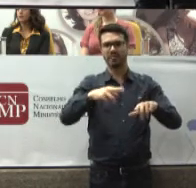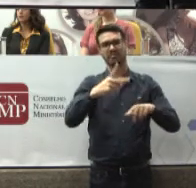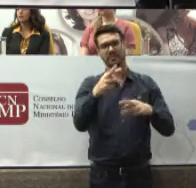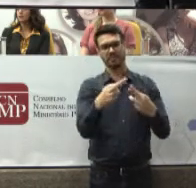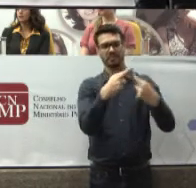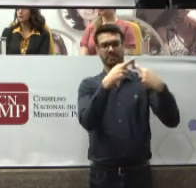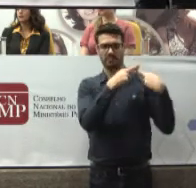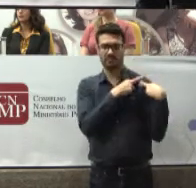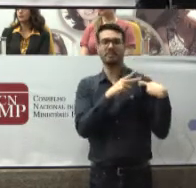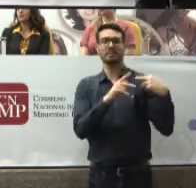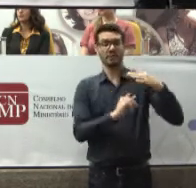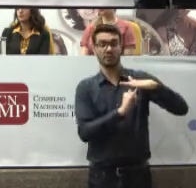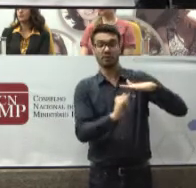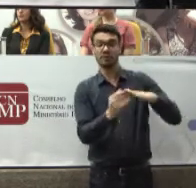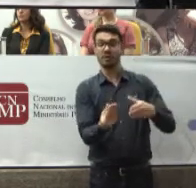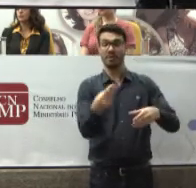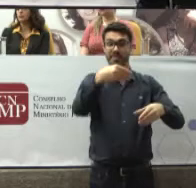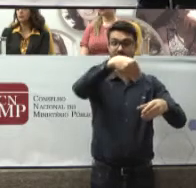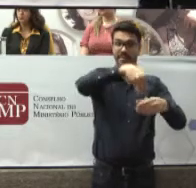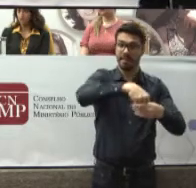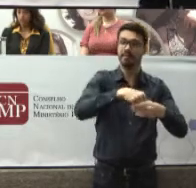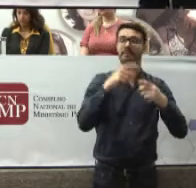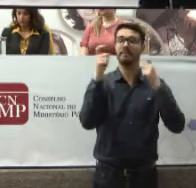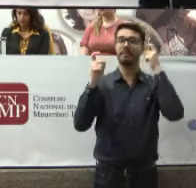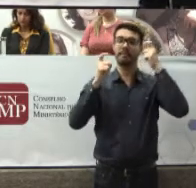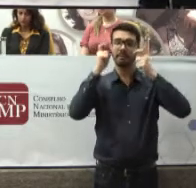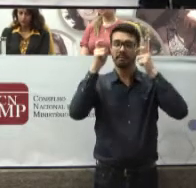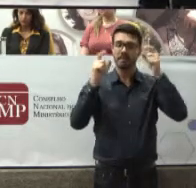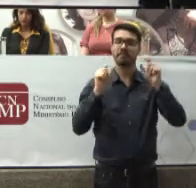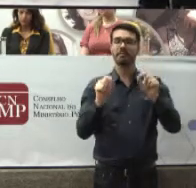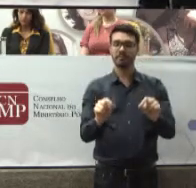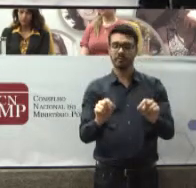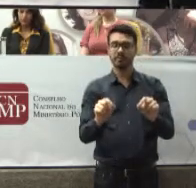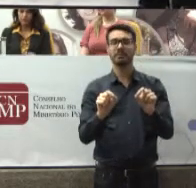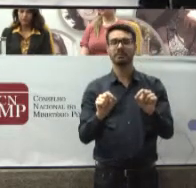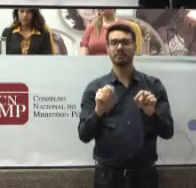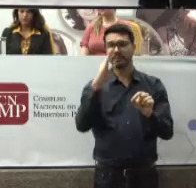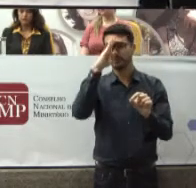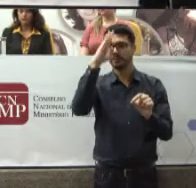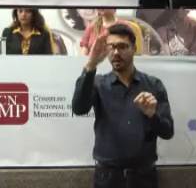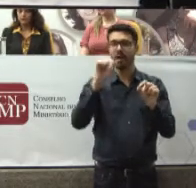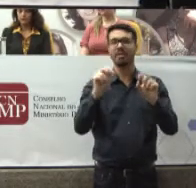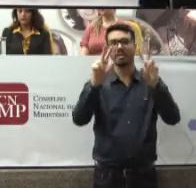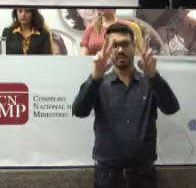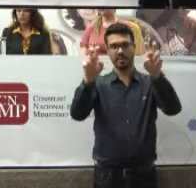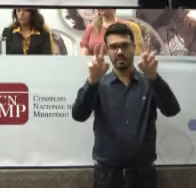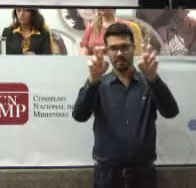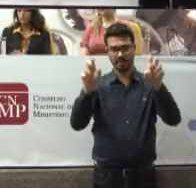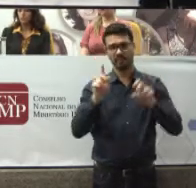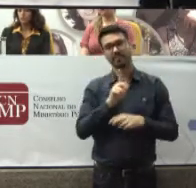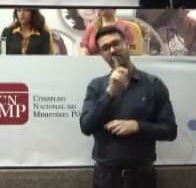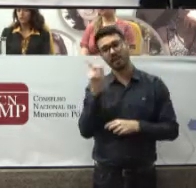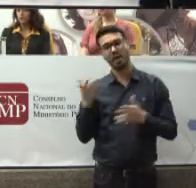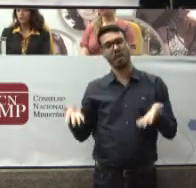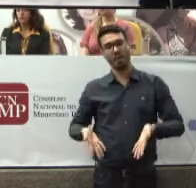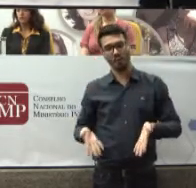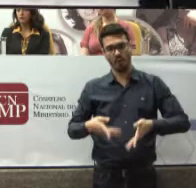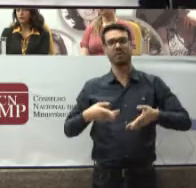institucionais E em suas preocupações Está justamente este assunto Que